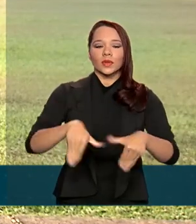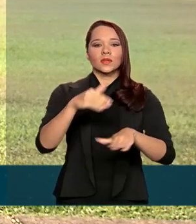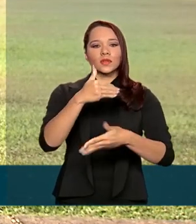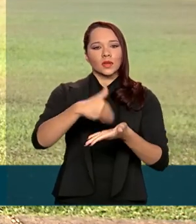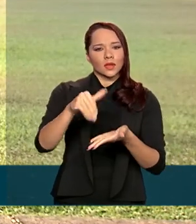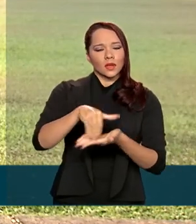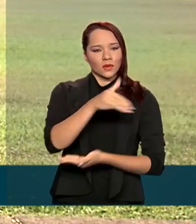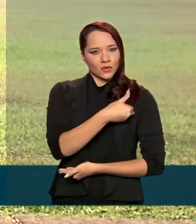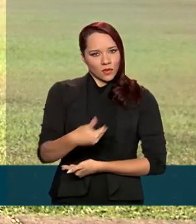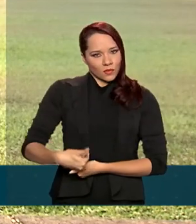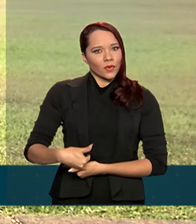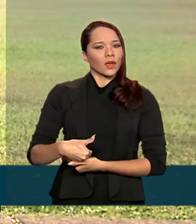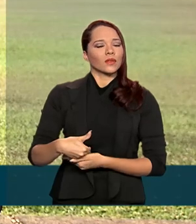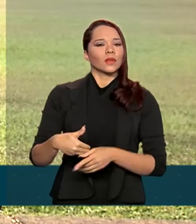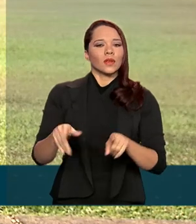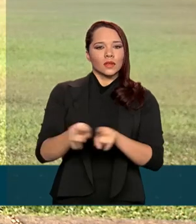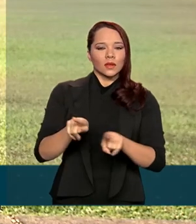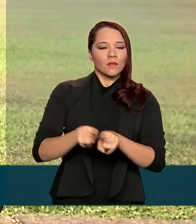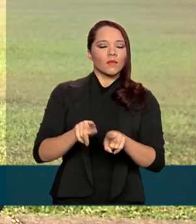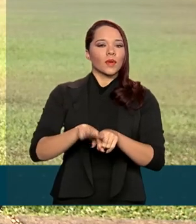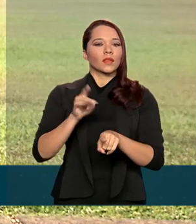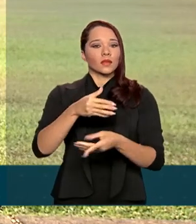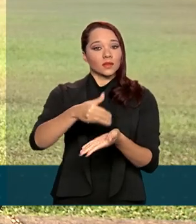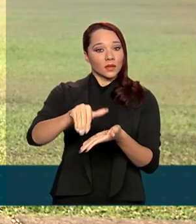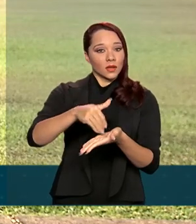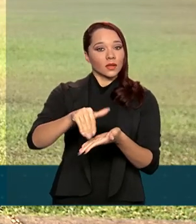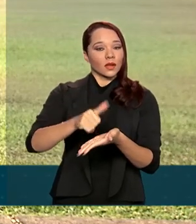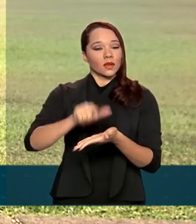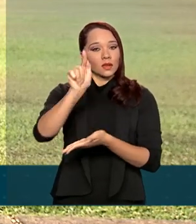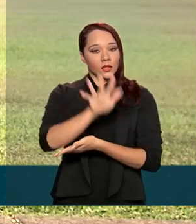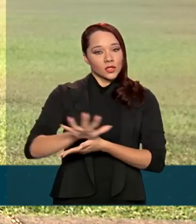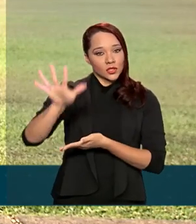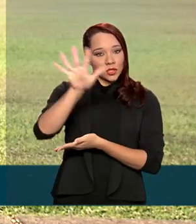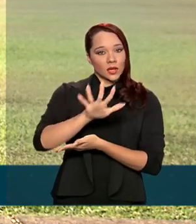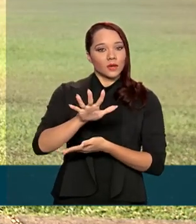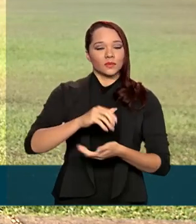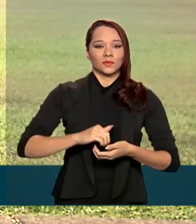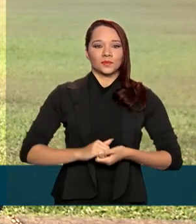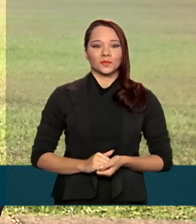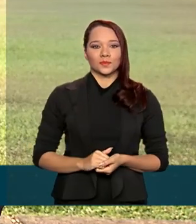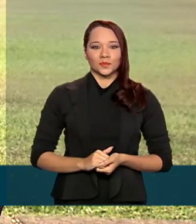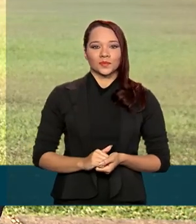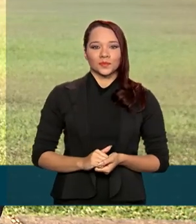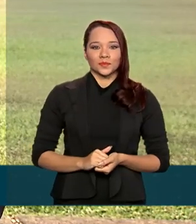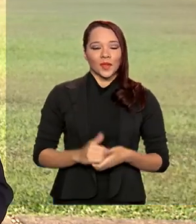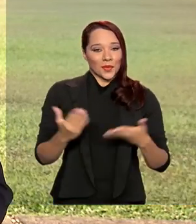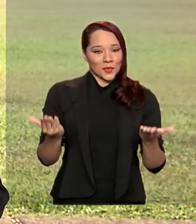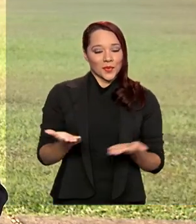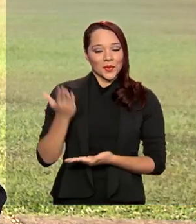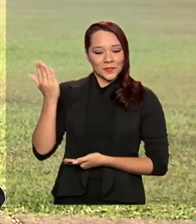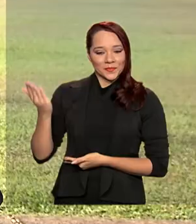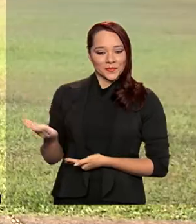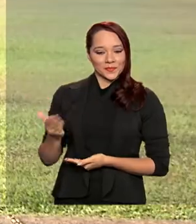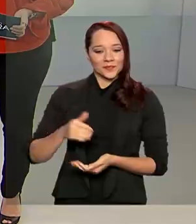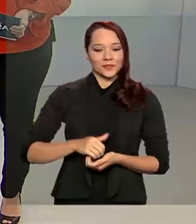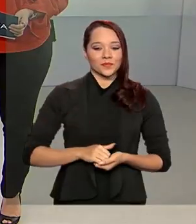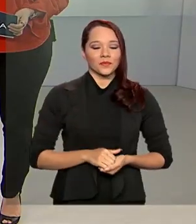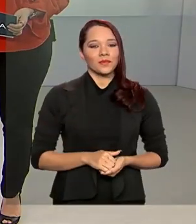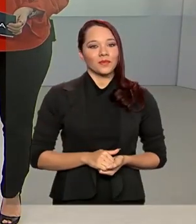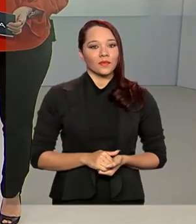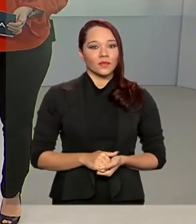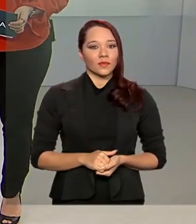Secretaria de Governo, Luiz Eduardo Ramos, e da Secretaria-Geral, Jorge Oliveira. Glauco de Queiroz, para o governo agora.